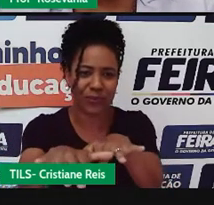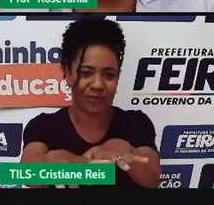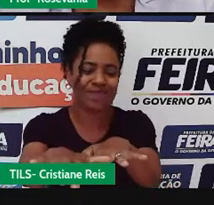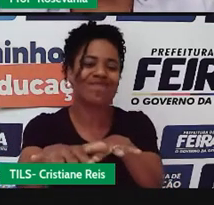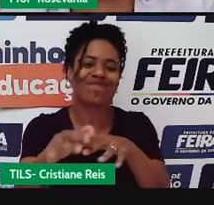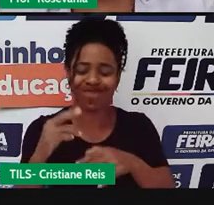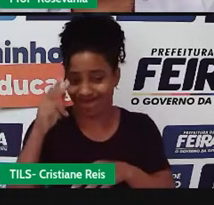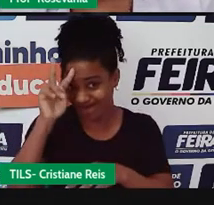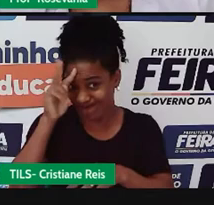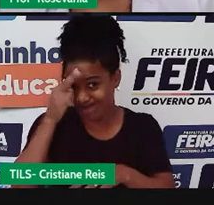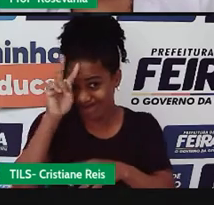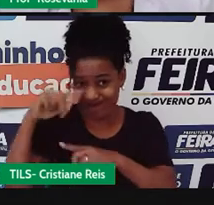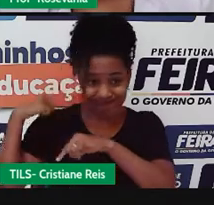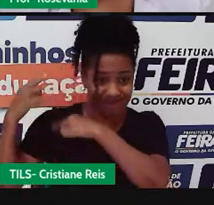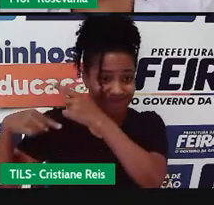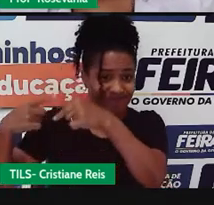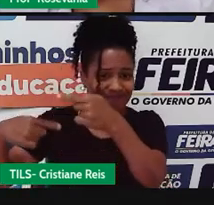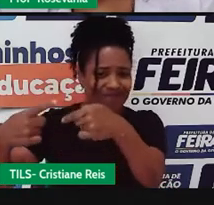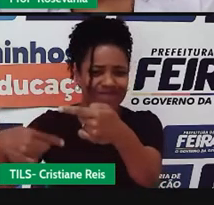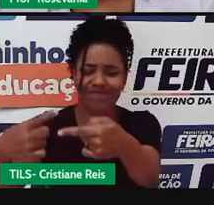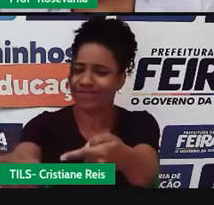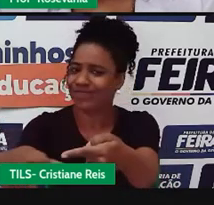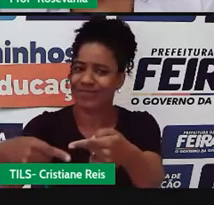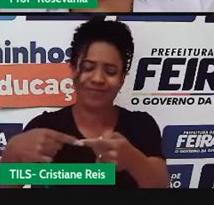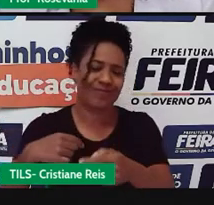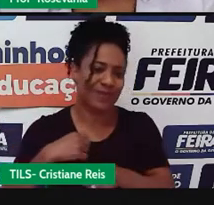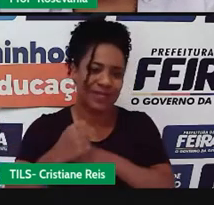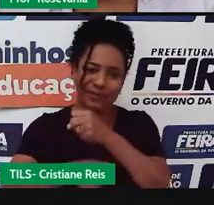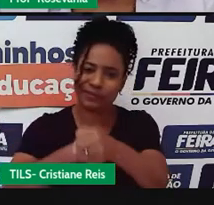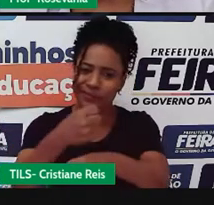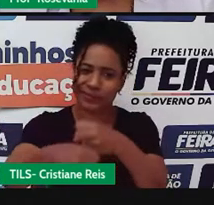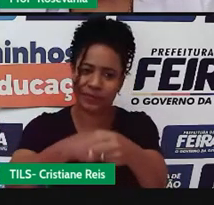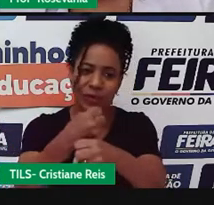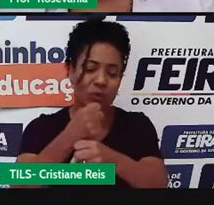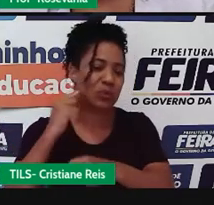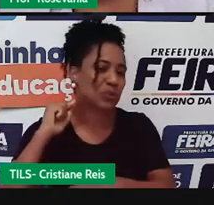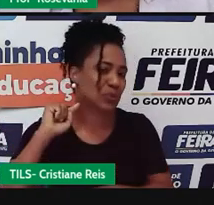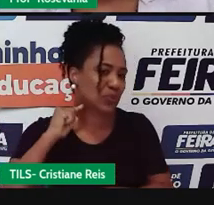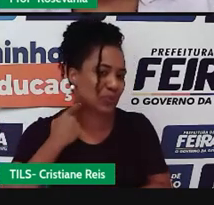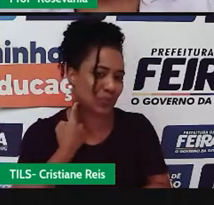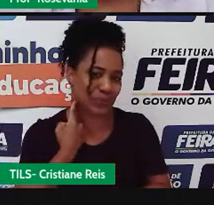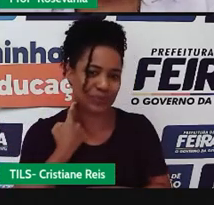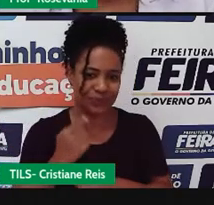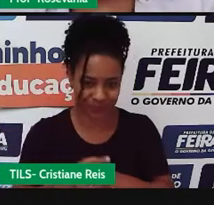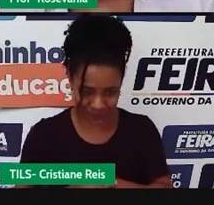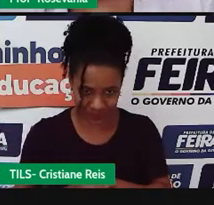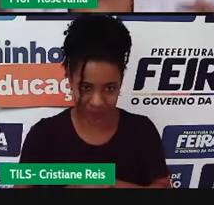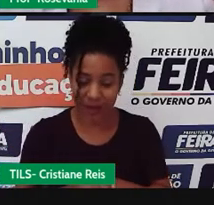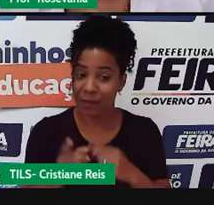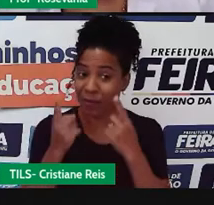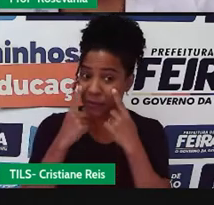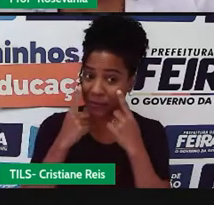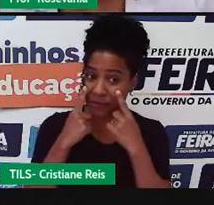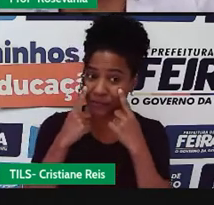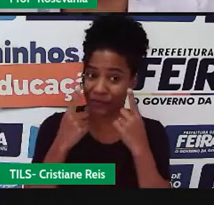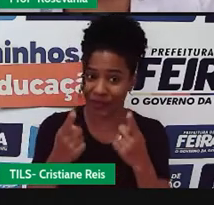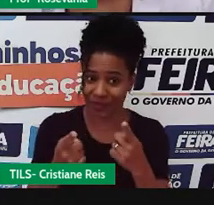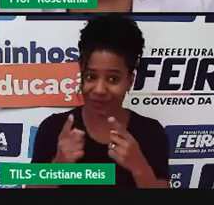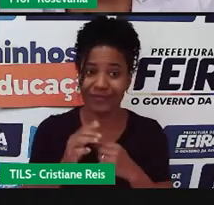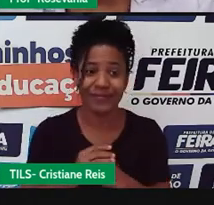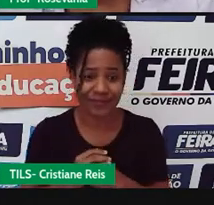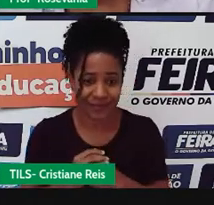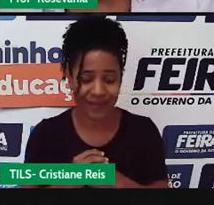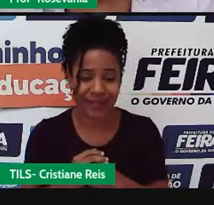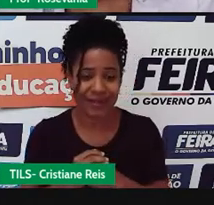estão historicamente sendo jogados aí, né, nos rios. Mas, bora ver, lembra que eu estava falando pra vocês que a gente tem muita água,